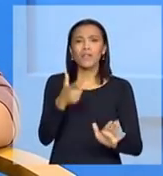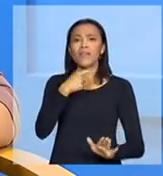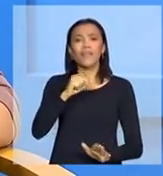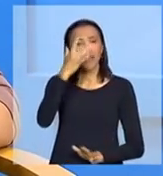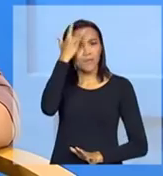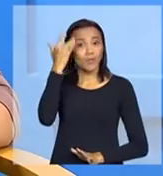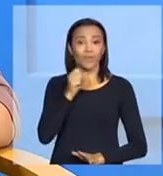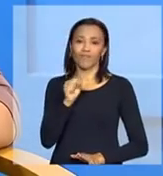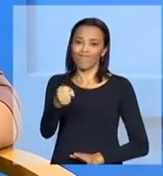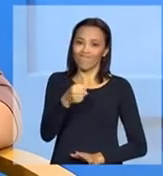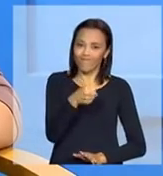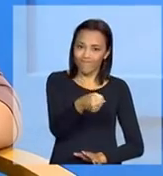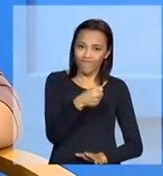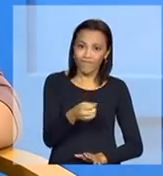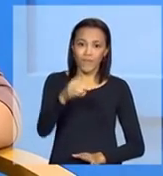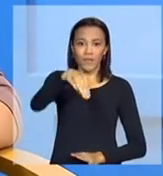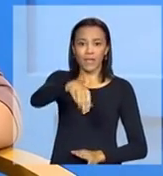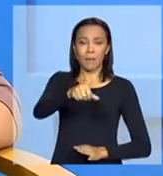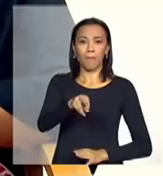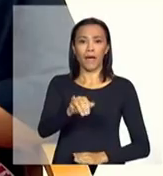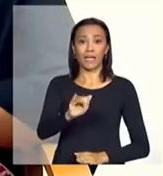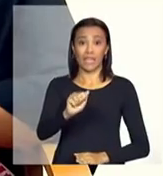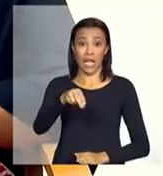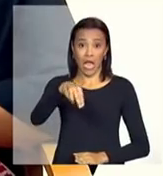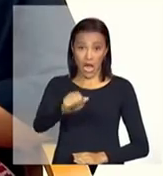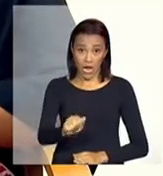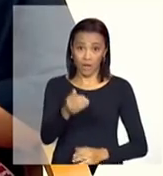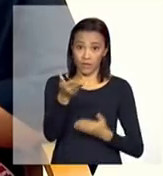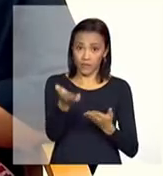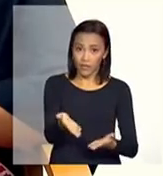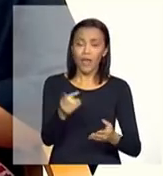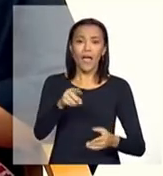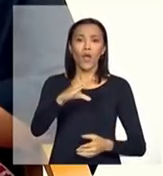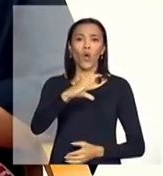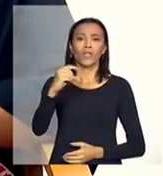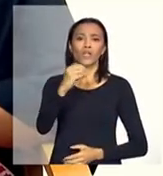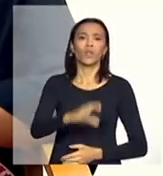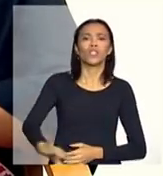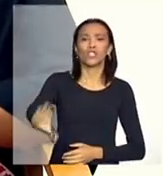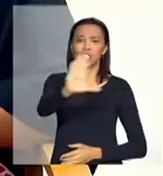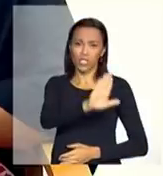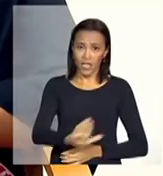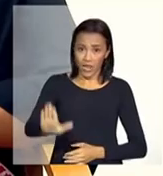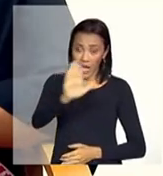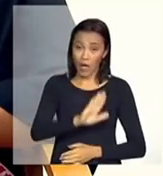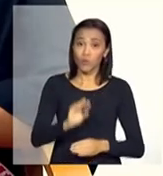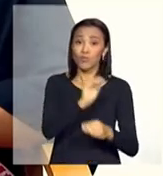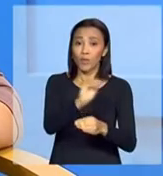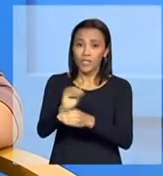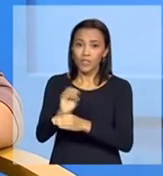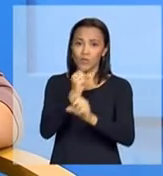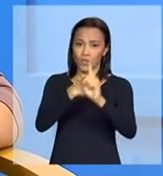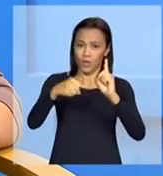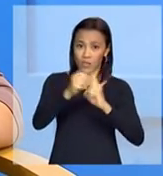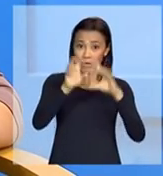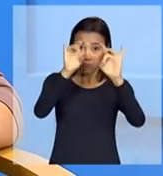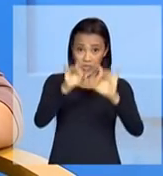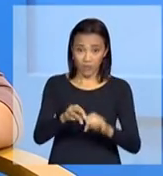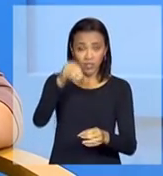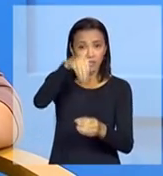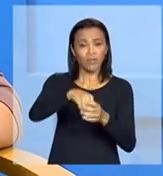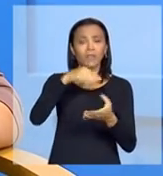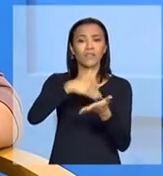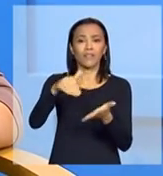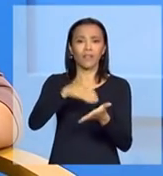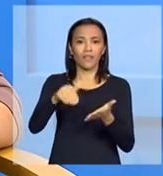entrevistados. Mariana Souza Machado Neres, coordenadora-geral de proteção social especial da Secretaria Nacional